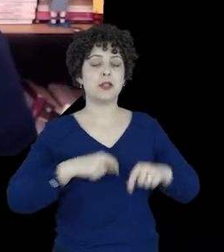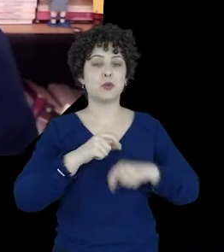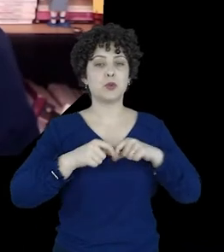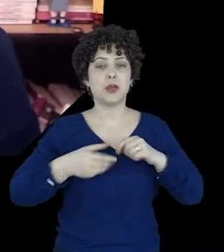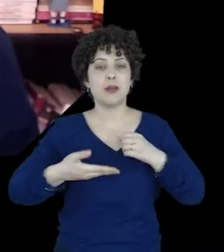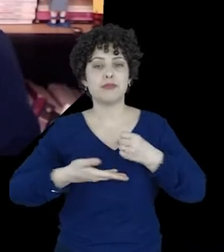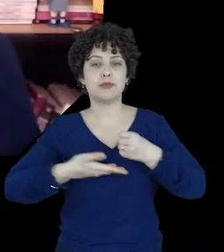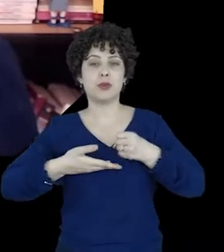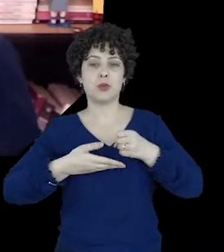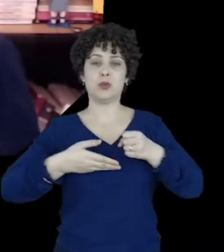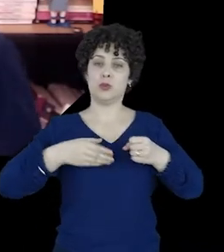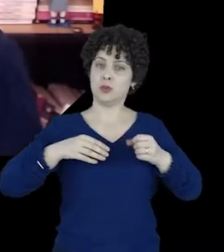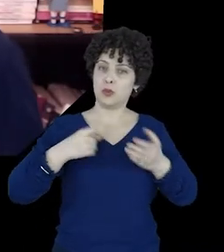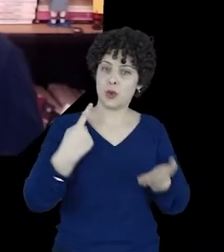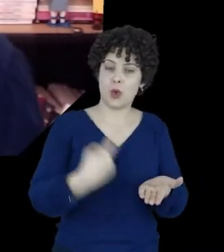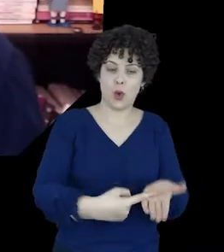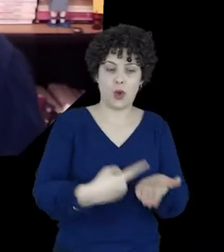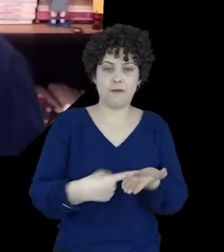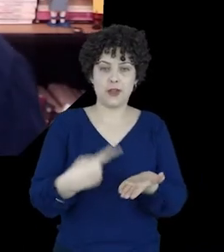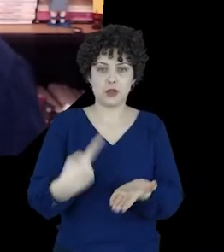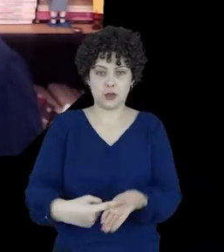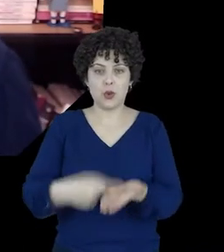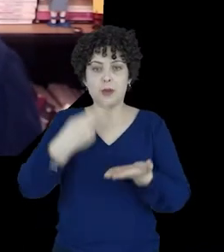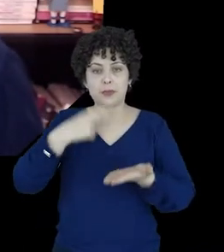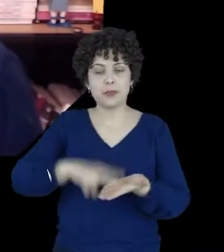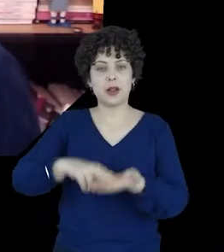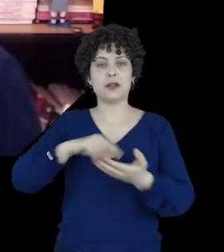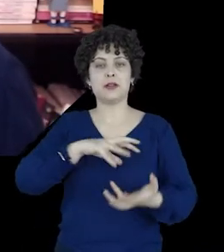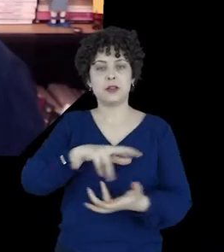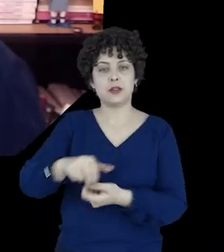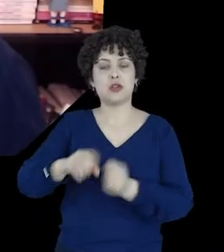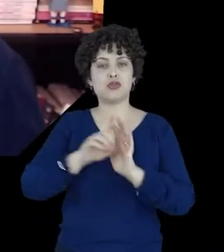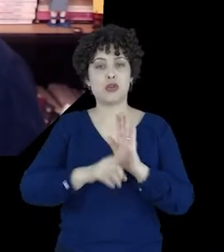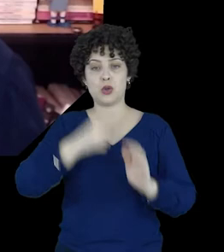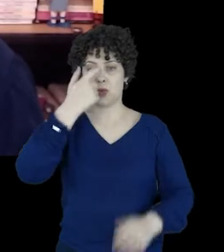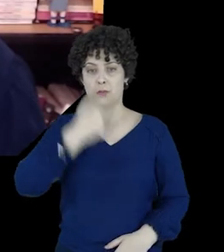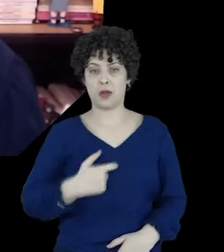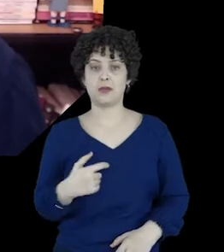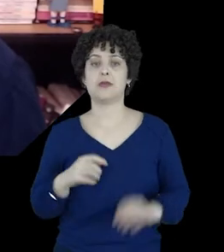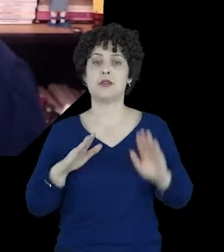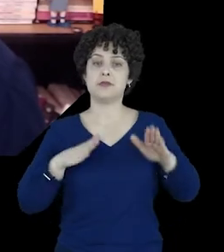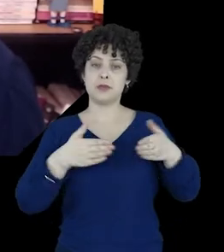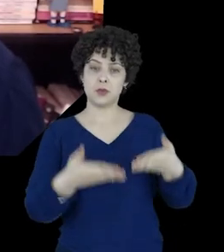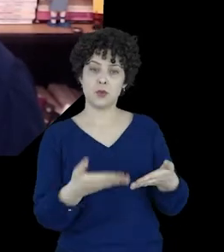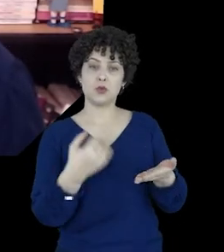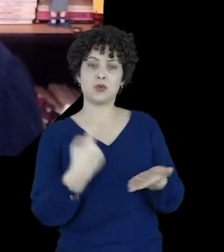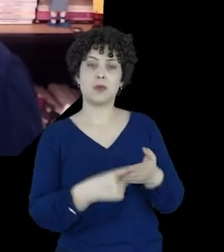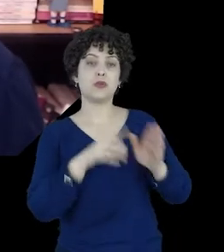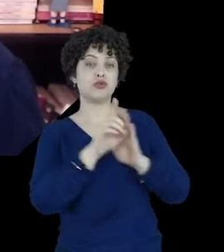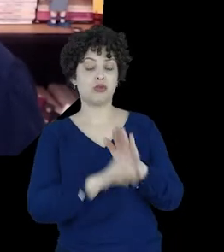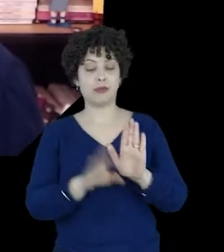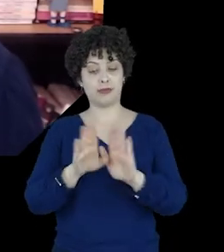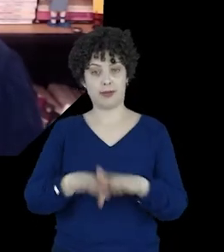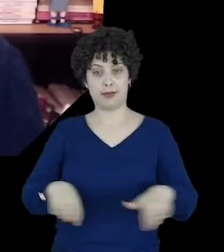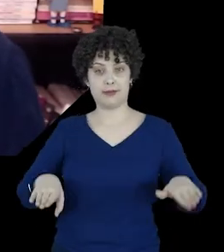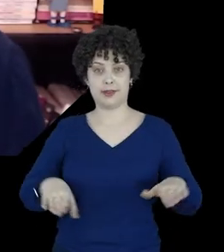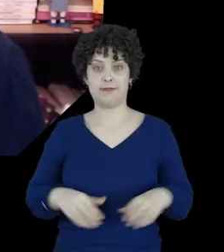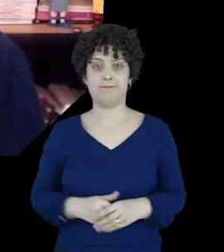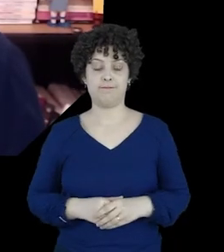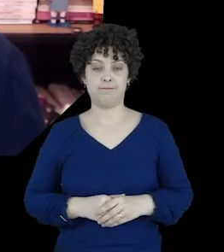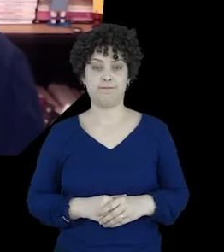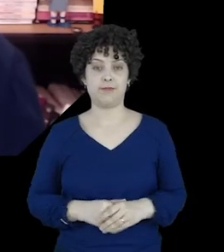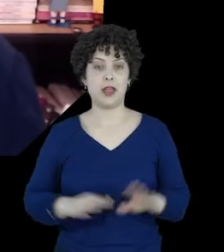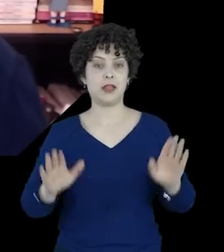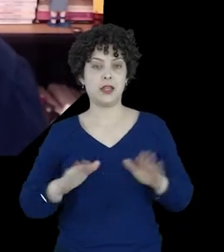basear nas Convenções Internacionais de Direitos Humanos, e, neste caso, especificamente, na Convenção sobre os Direitos da Criança.